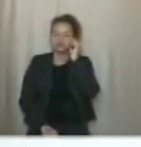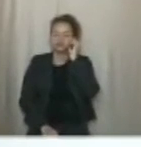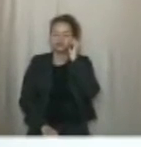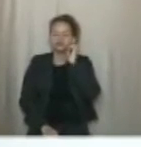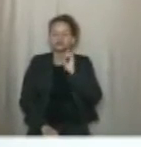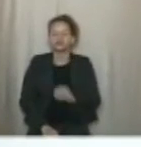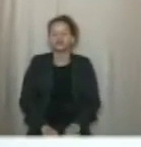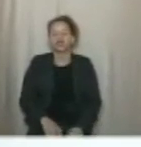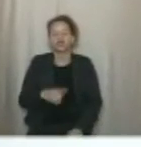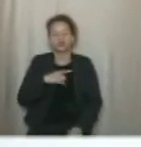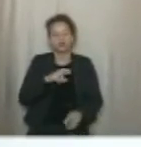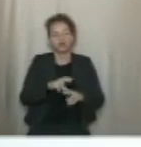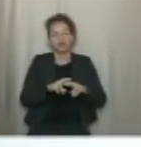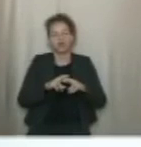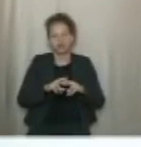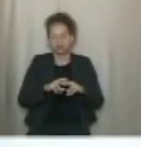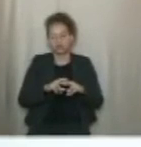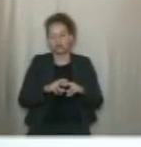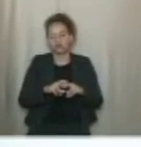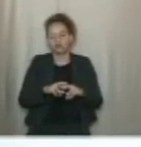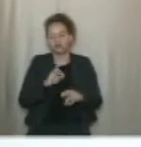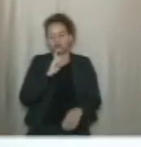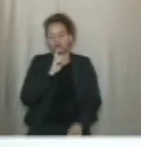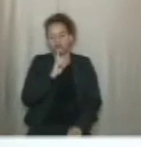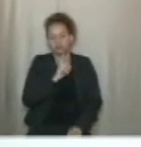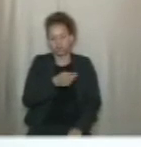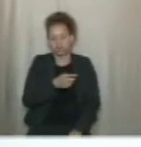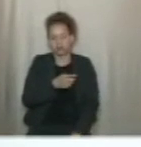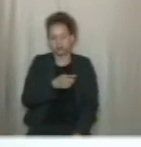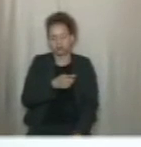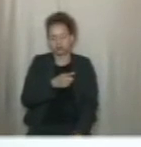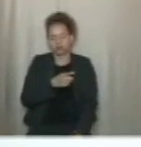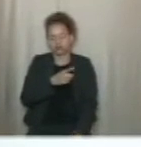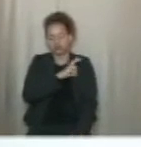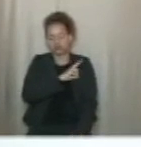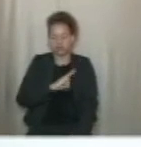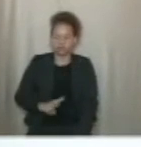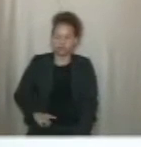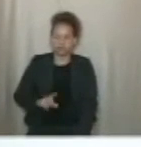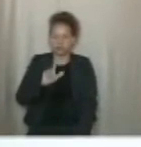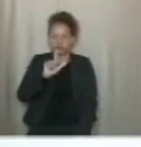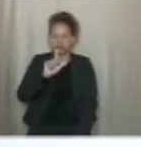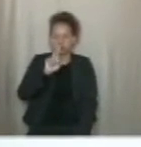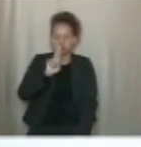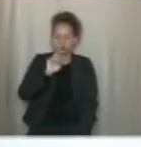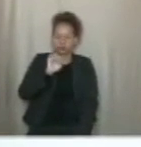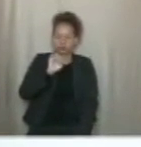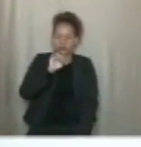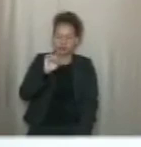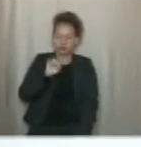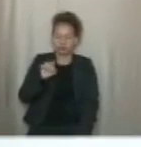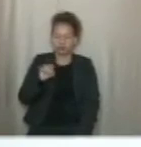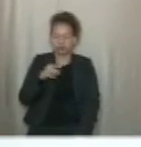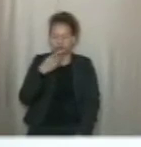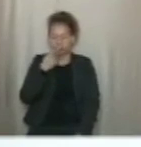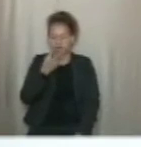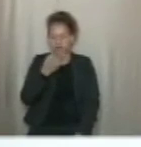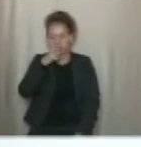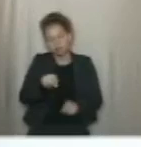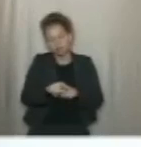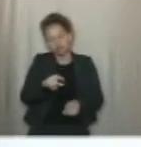eu tenho um requerimento, vereador, que eu mando, vereador Luiz Zustáquio, ao excelentíssimo senhor